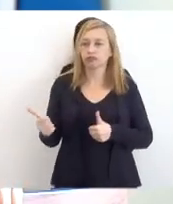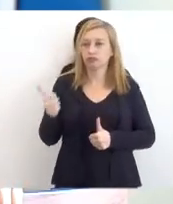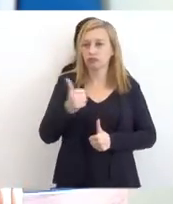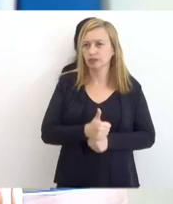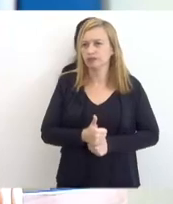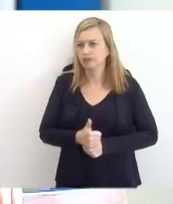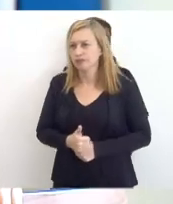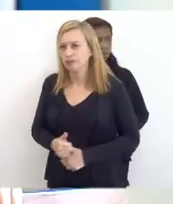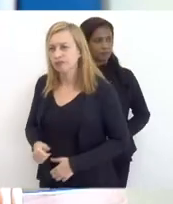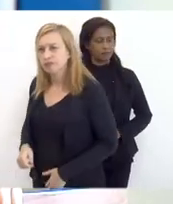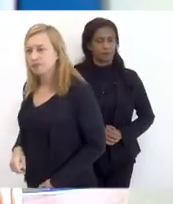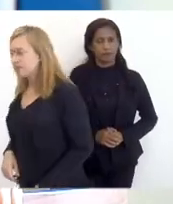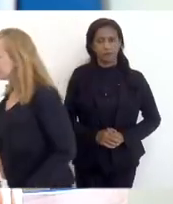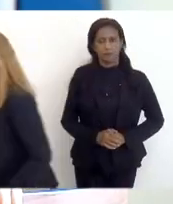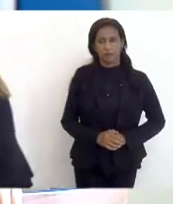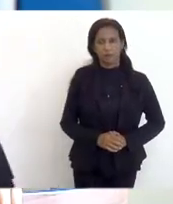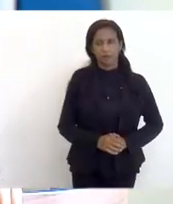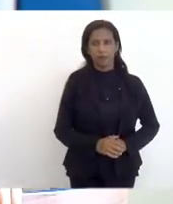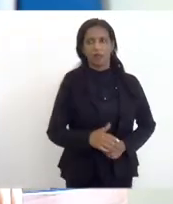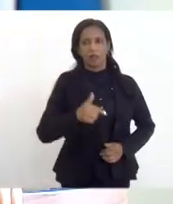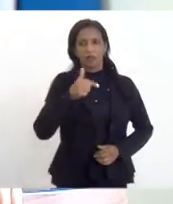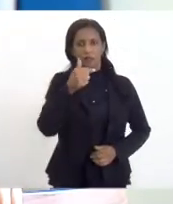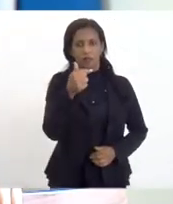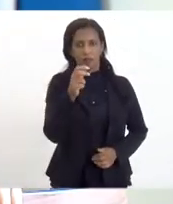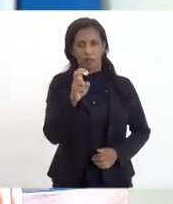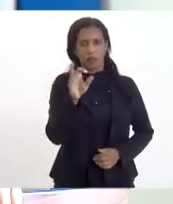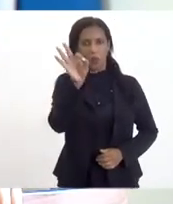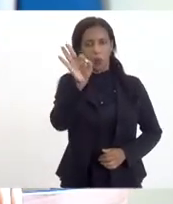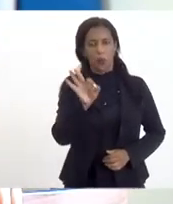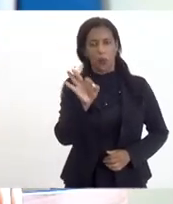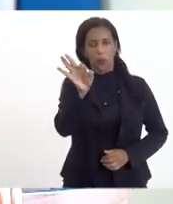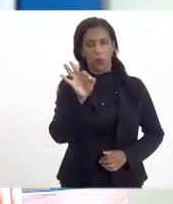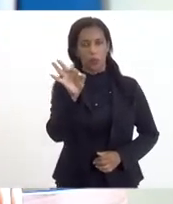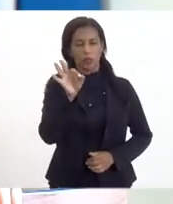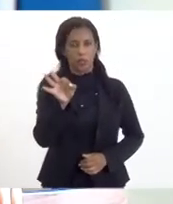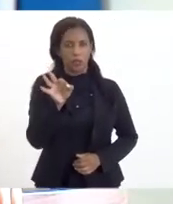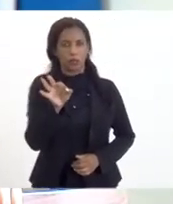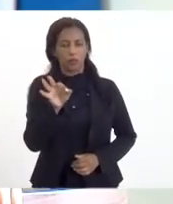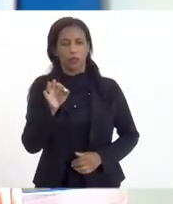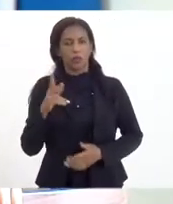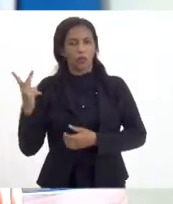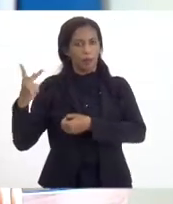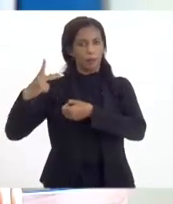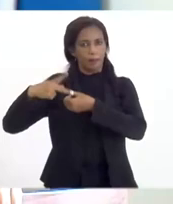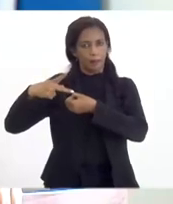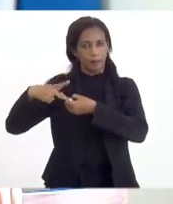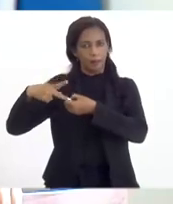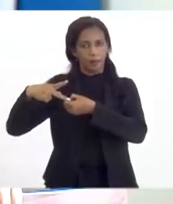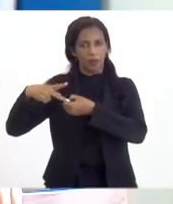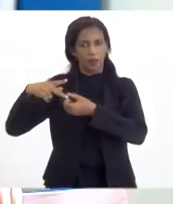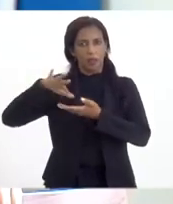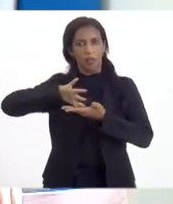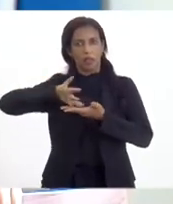ICMS sobre o petróleo. 75% dos nossos financiadores da Petrobras e da Empresa do Petróleo estão fora do Estado do Rio de Janeiro.